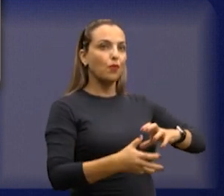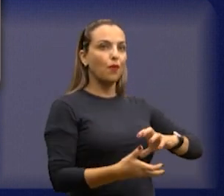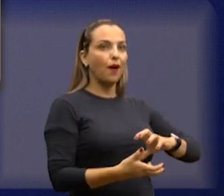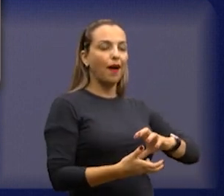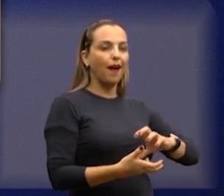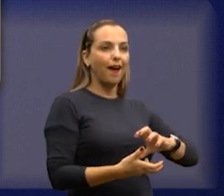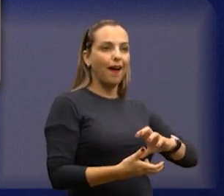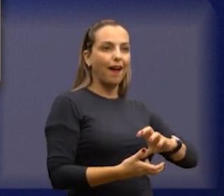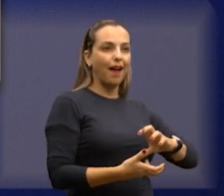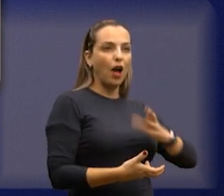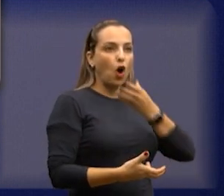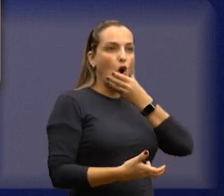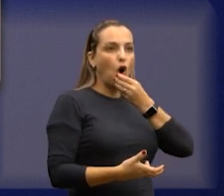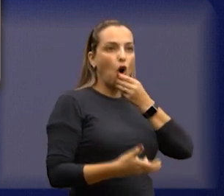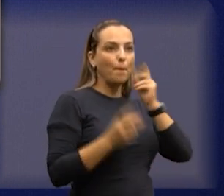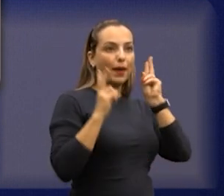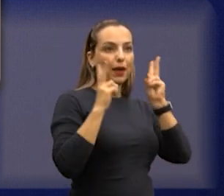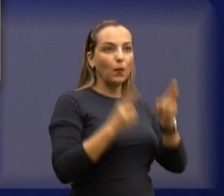olhadinha aí,